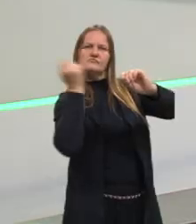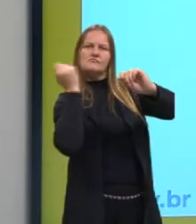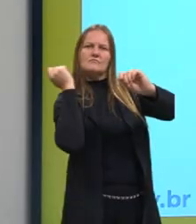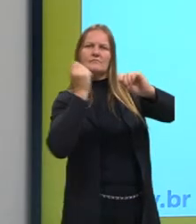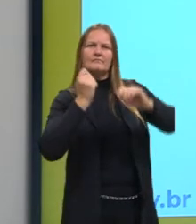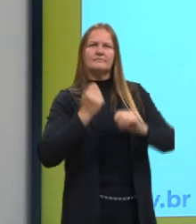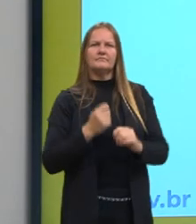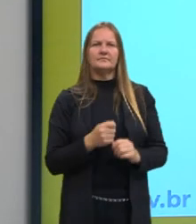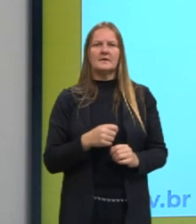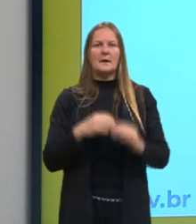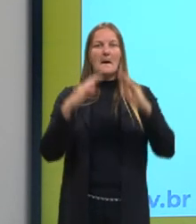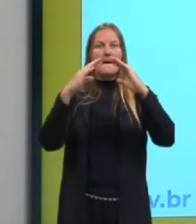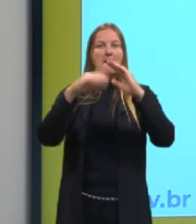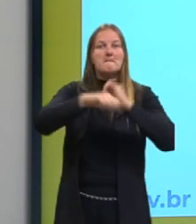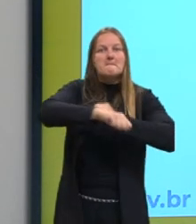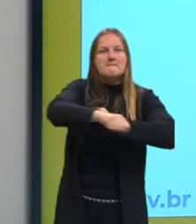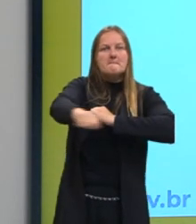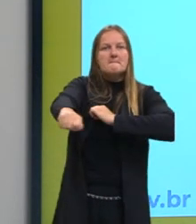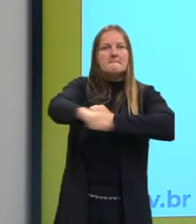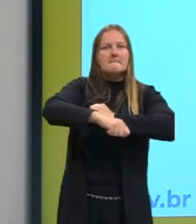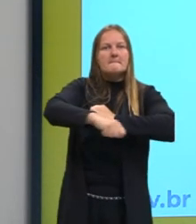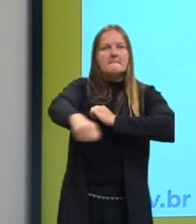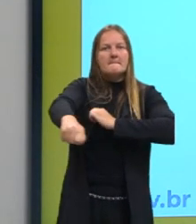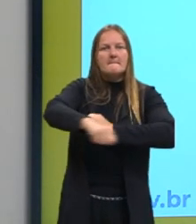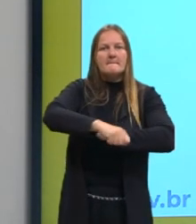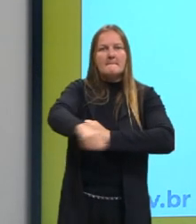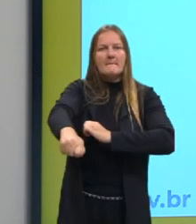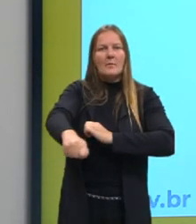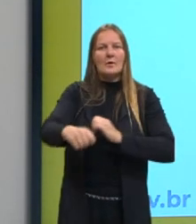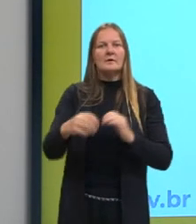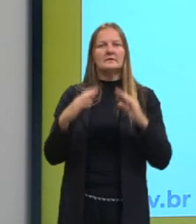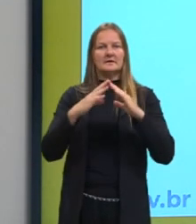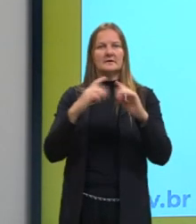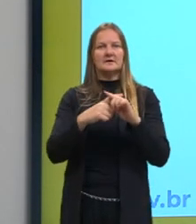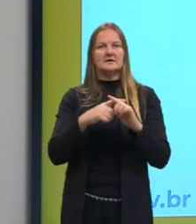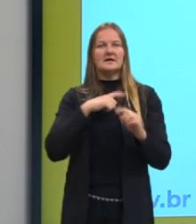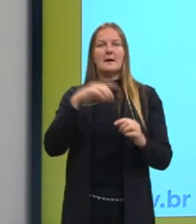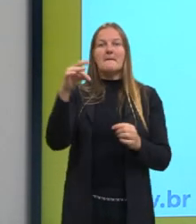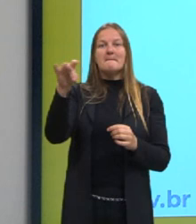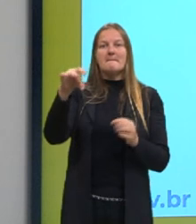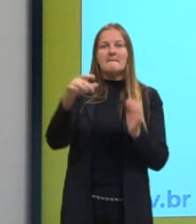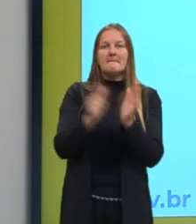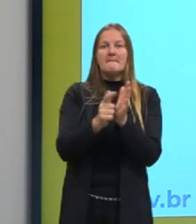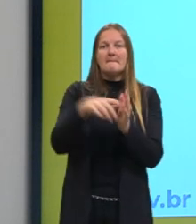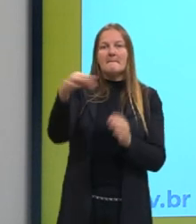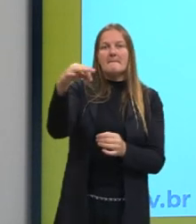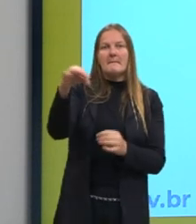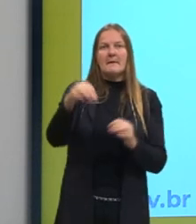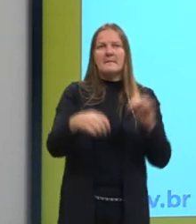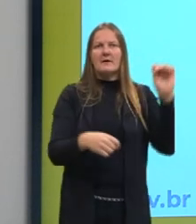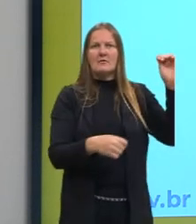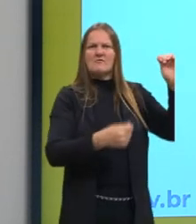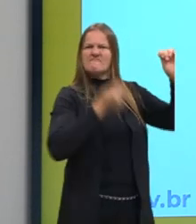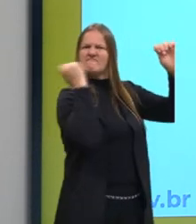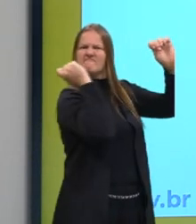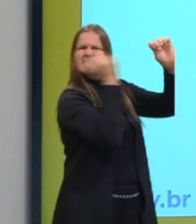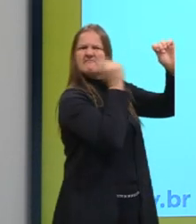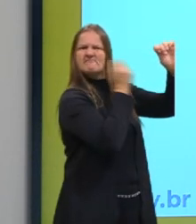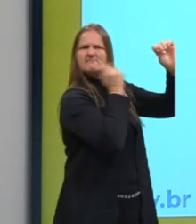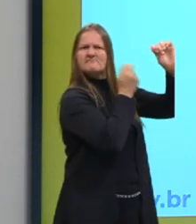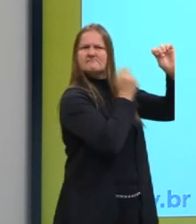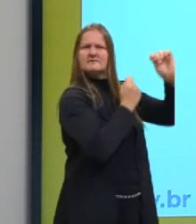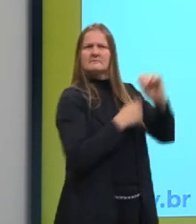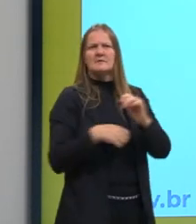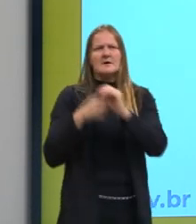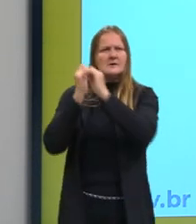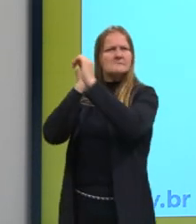na porta da igreja, e tem folhas afixadas ali, a gente claramente percebe que foi o Lutero que pregou essas folhas ali,